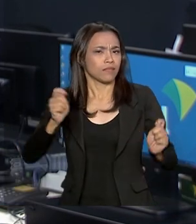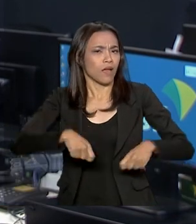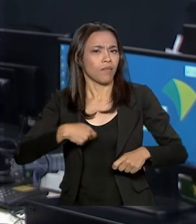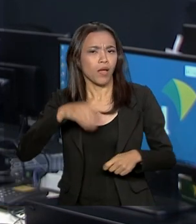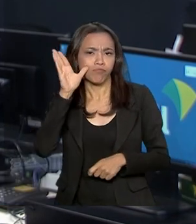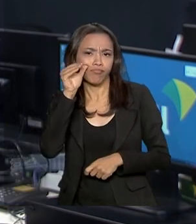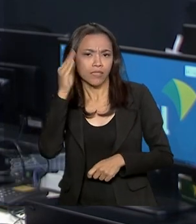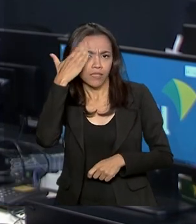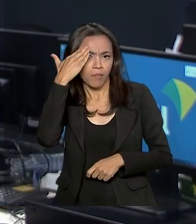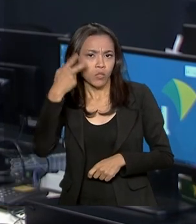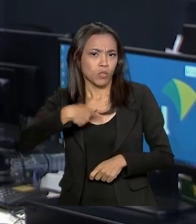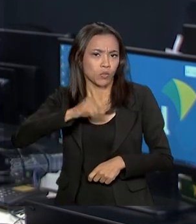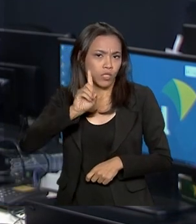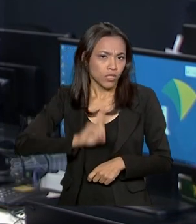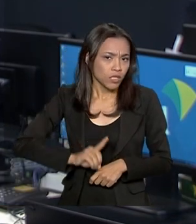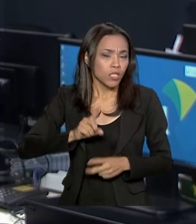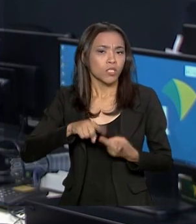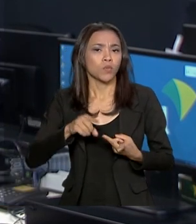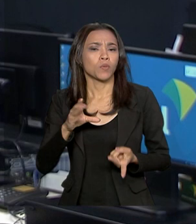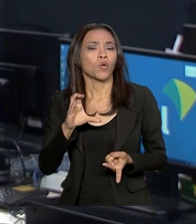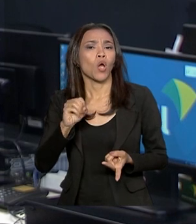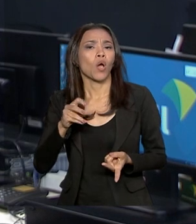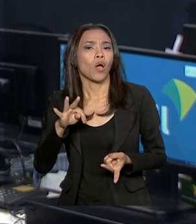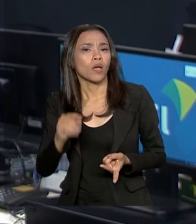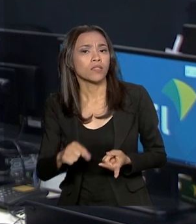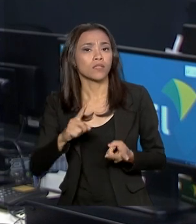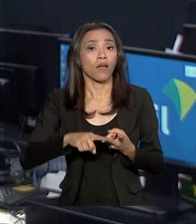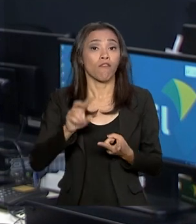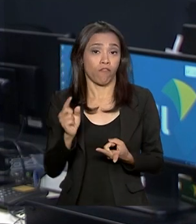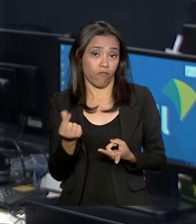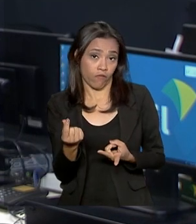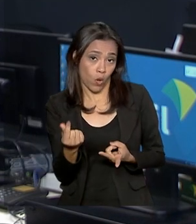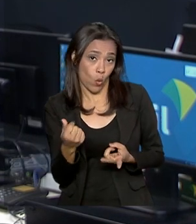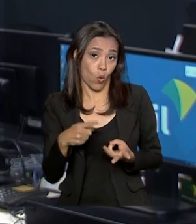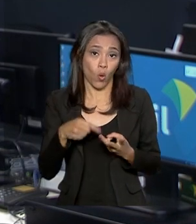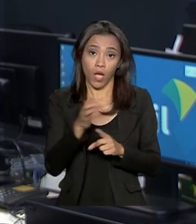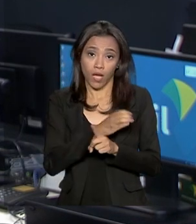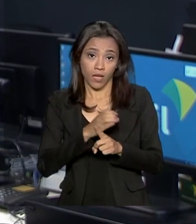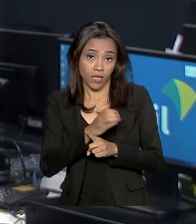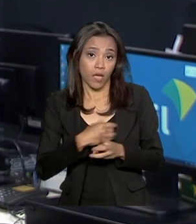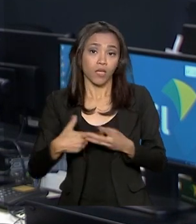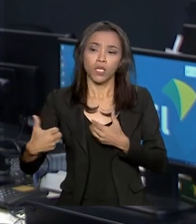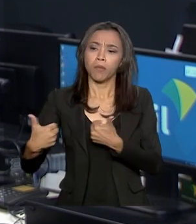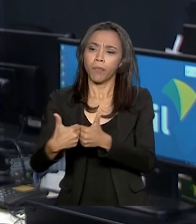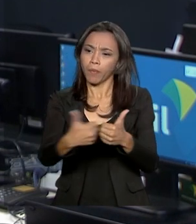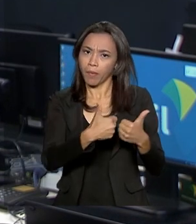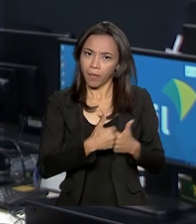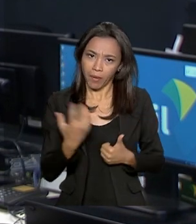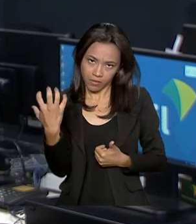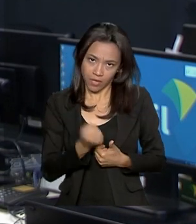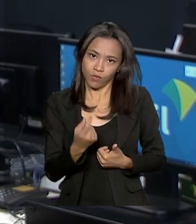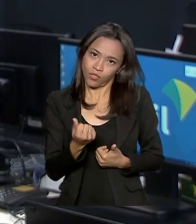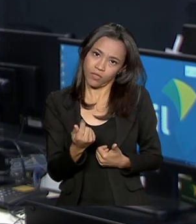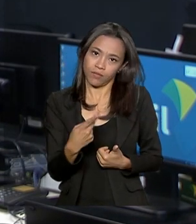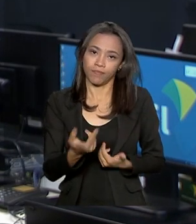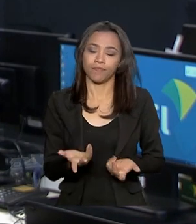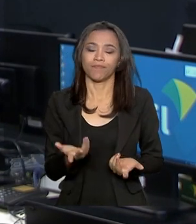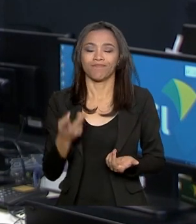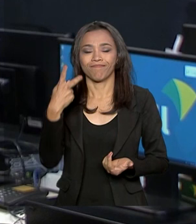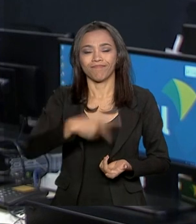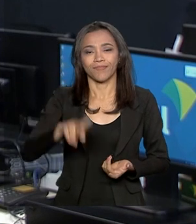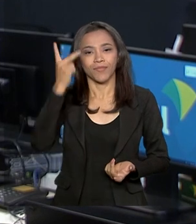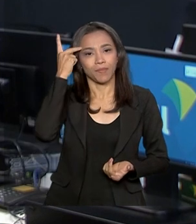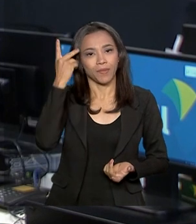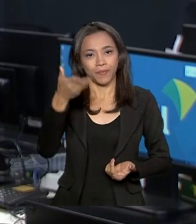consultar o direito às cotas, além de valores, cronograma e locais mais convenientes para o saque. De São Paulo,